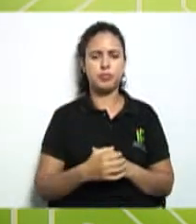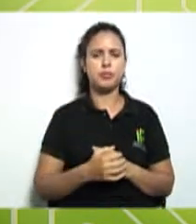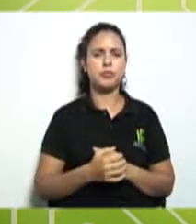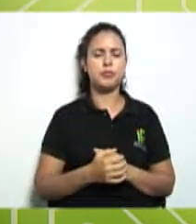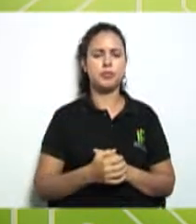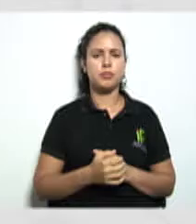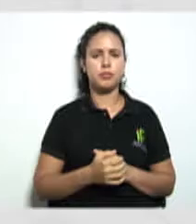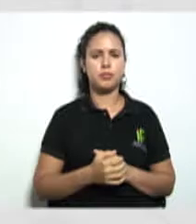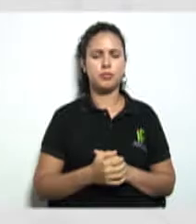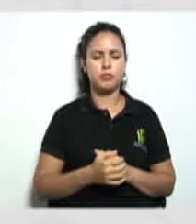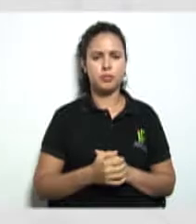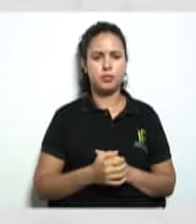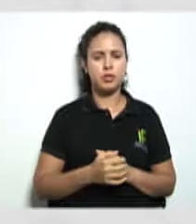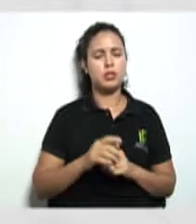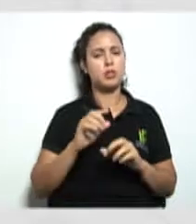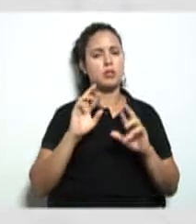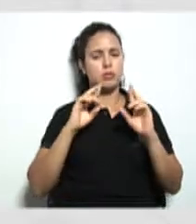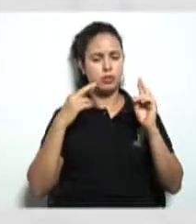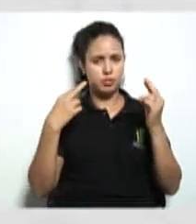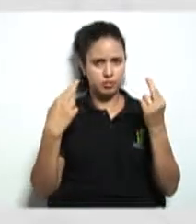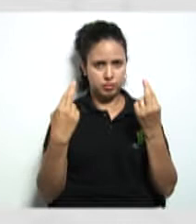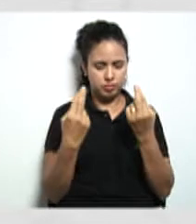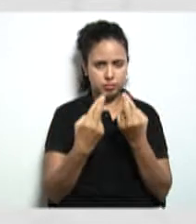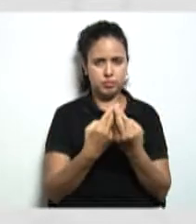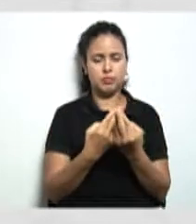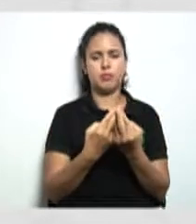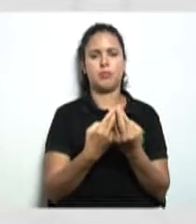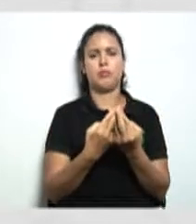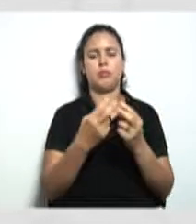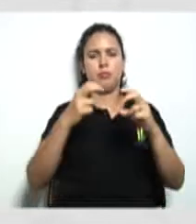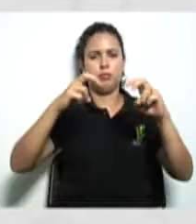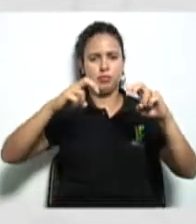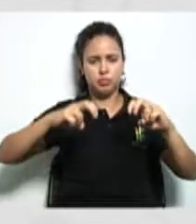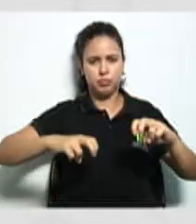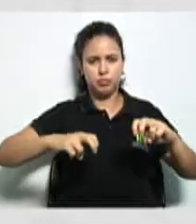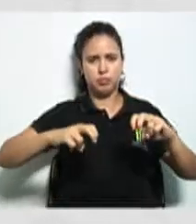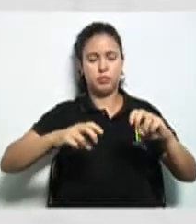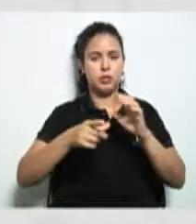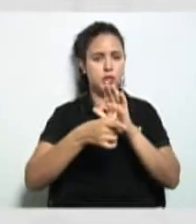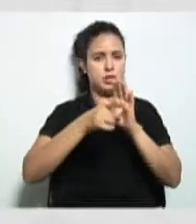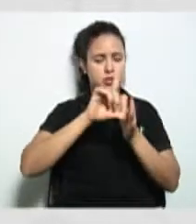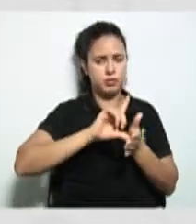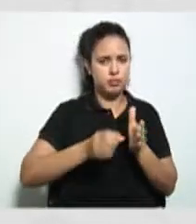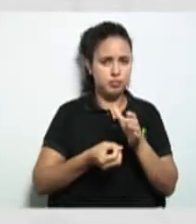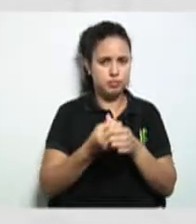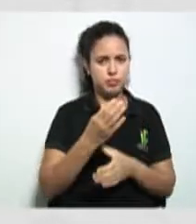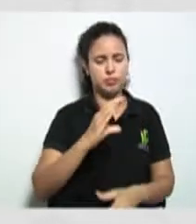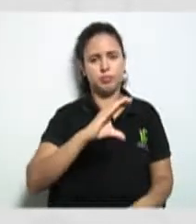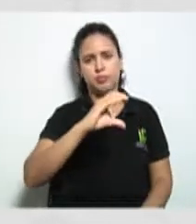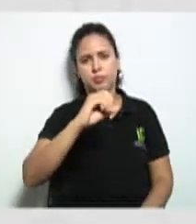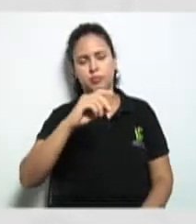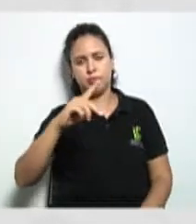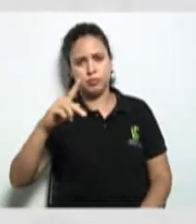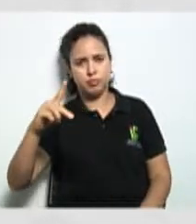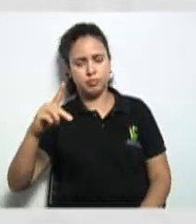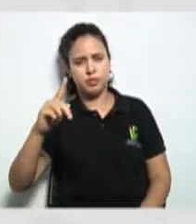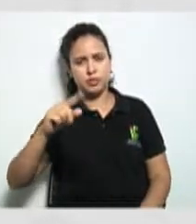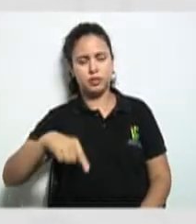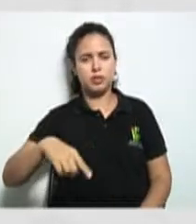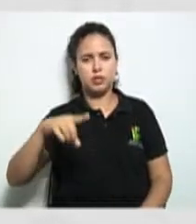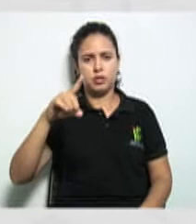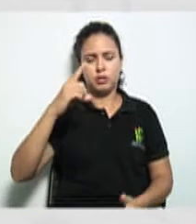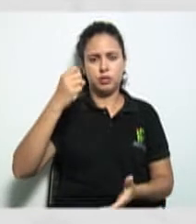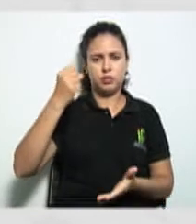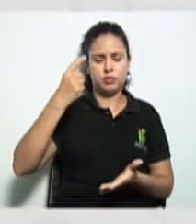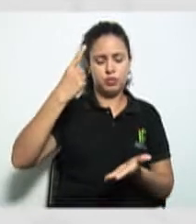Então, isso após as reuniões, não é isso? Da pré-criação, é necessário marcar o quê? A data da